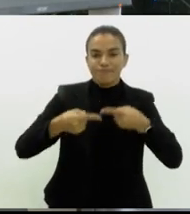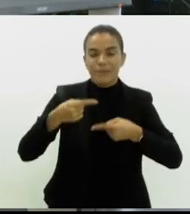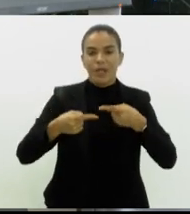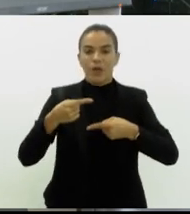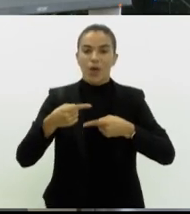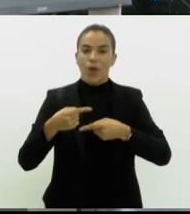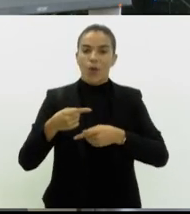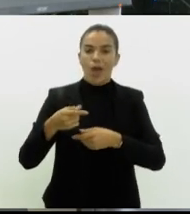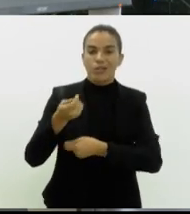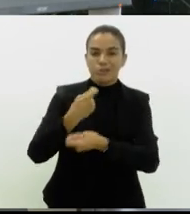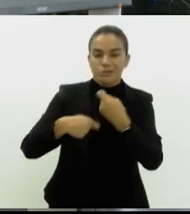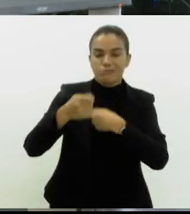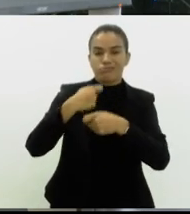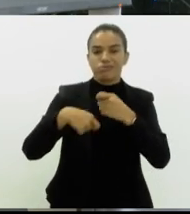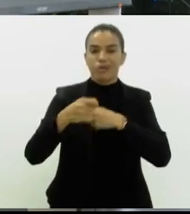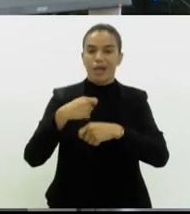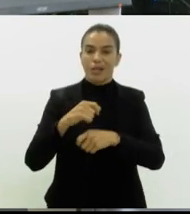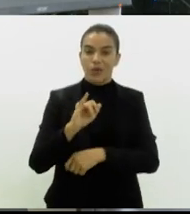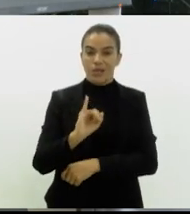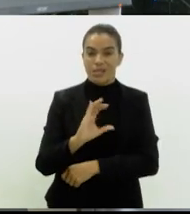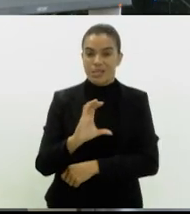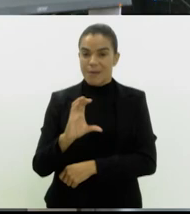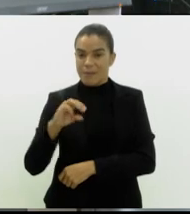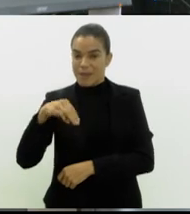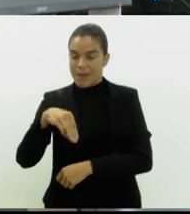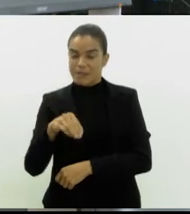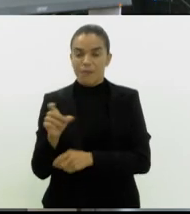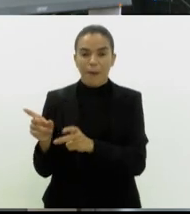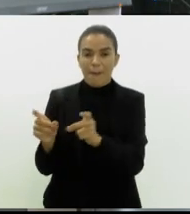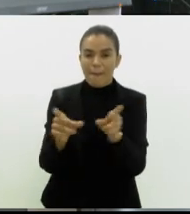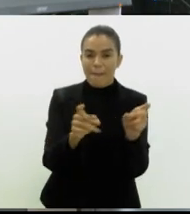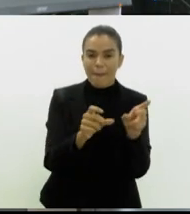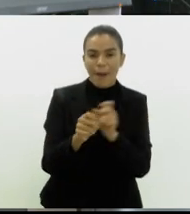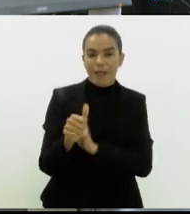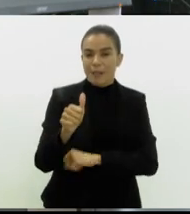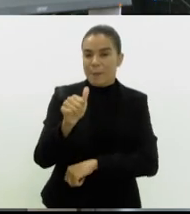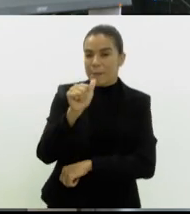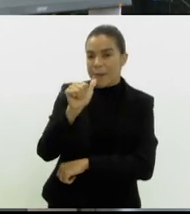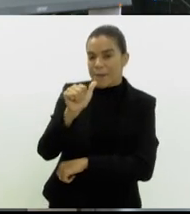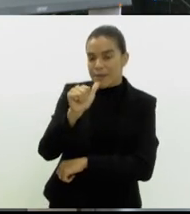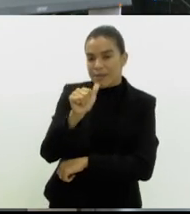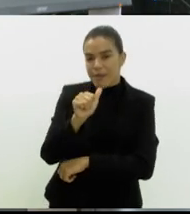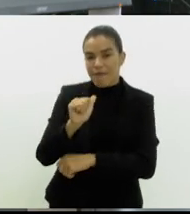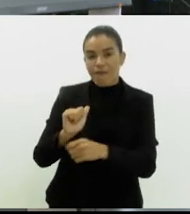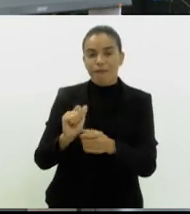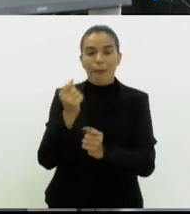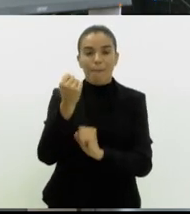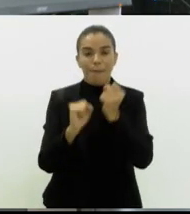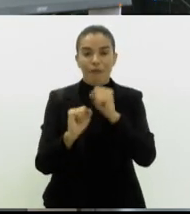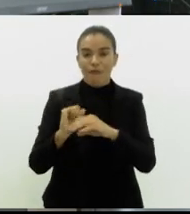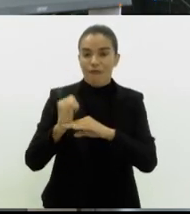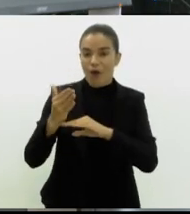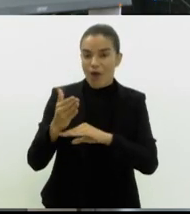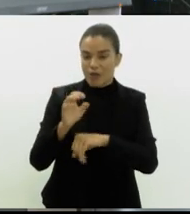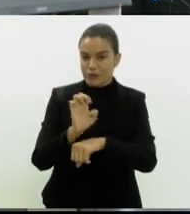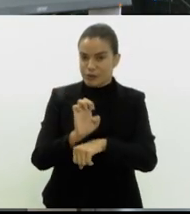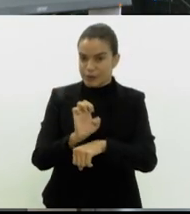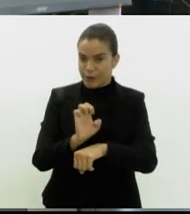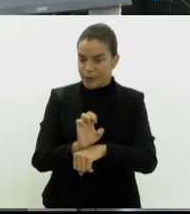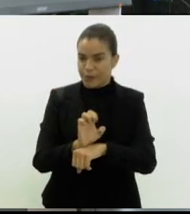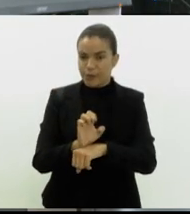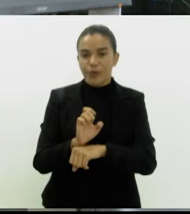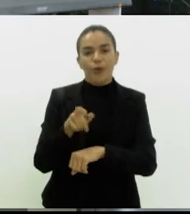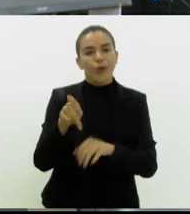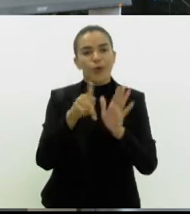substituição tributária do ICMS para comercialização de bebidas produzidas fora do estado do Rio. O projeto que